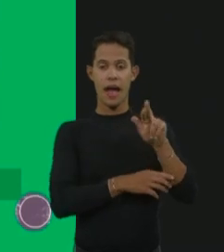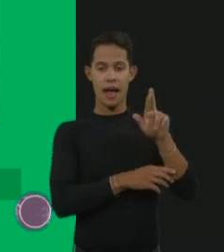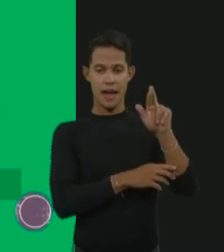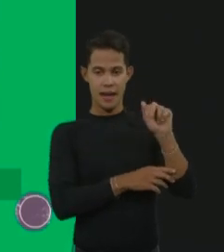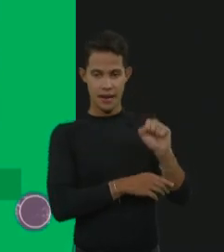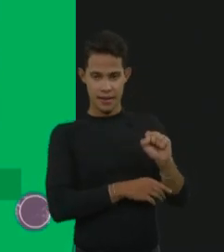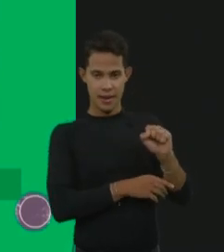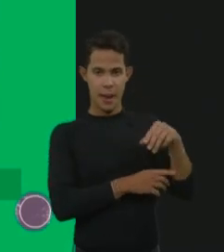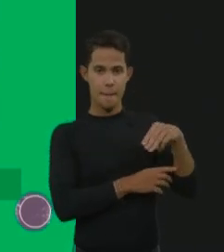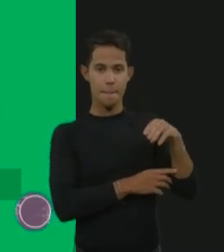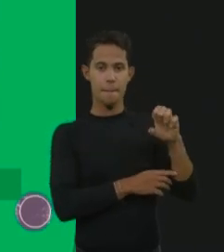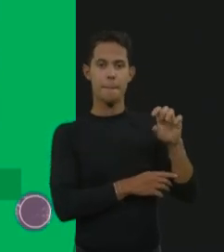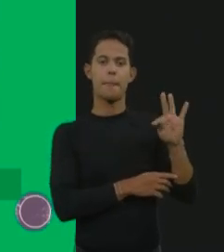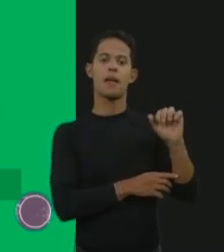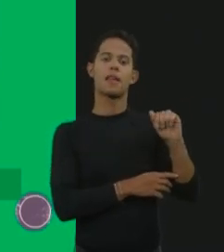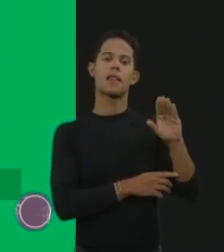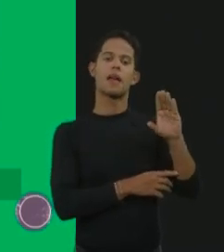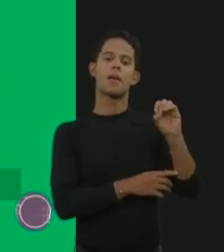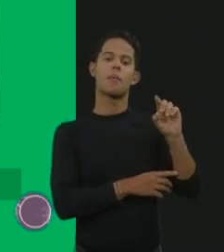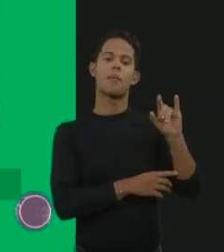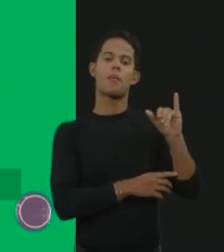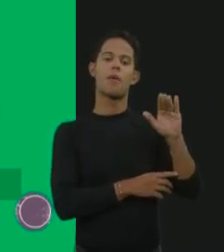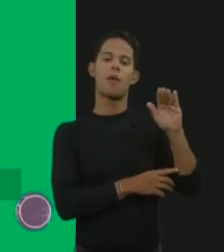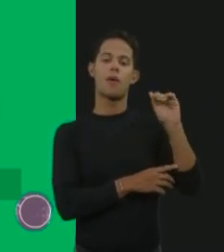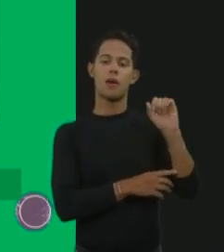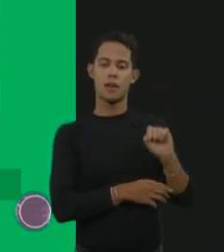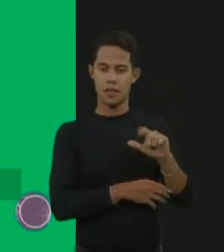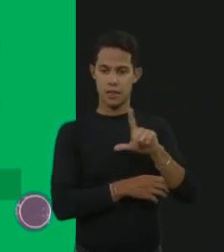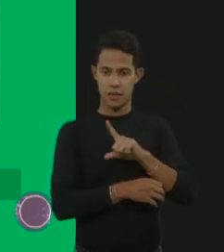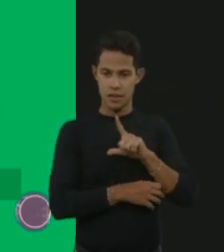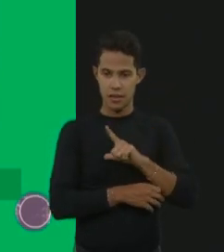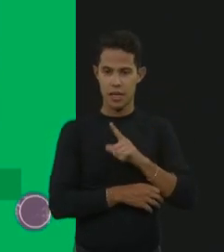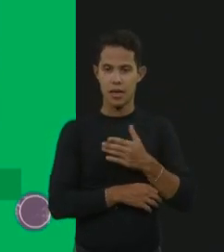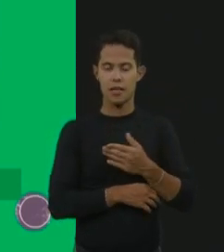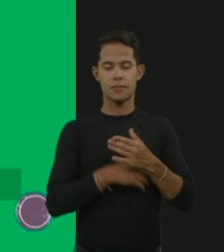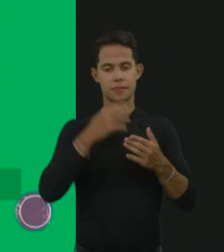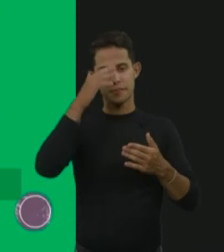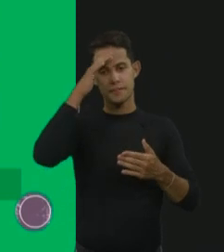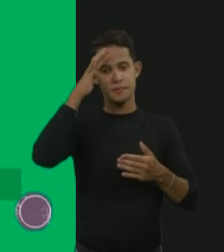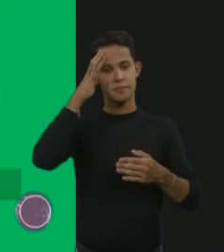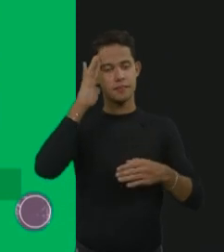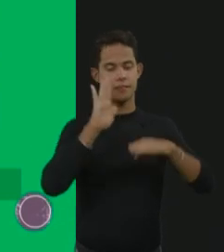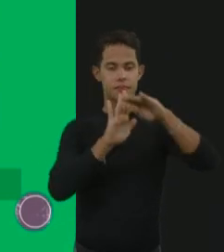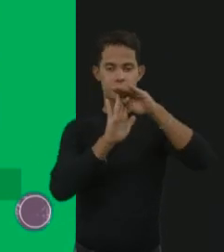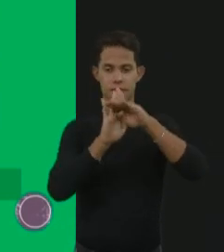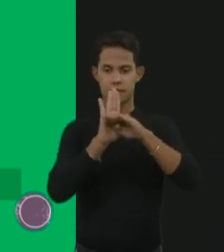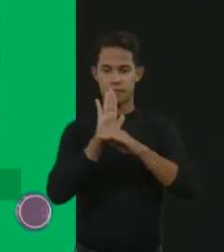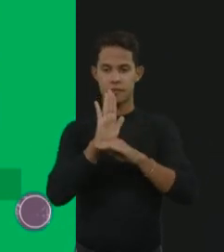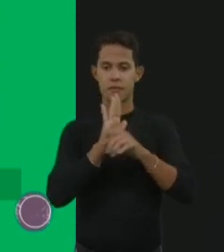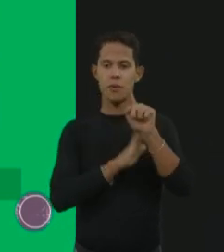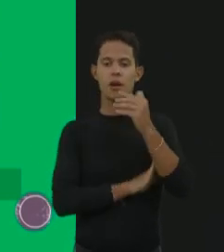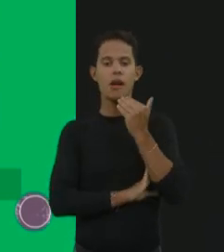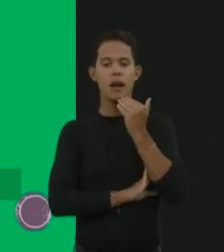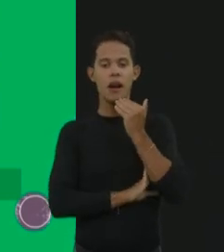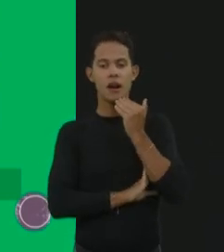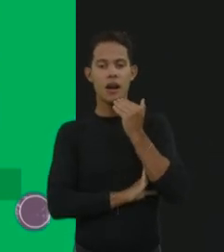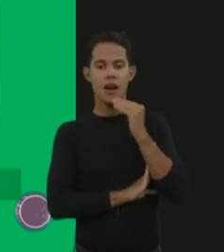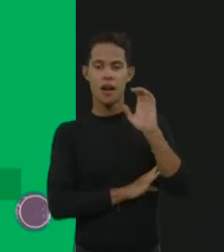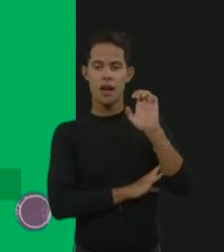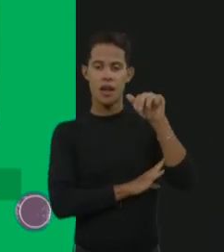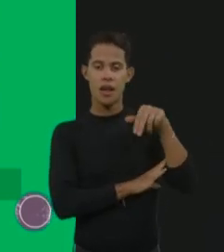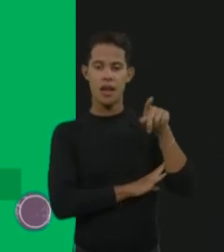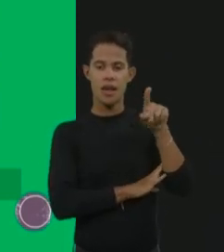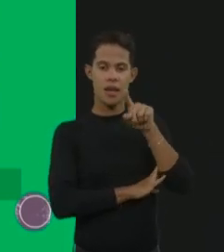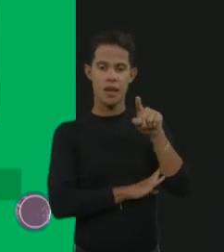mais nas MPSs, a gente tem uma rota metabólica aqui, onde a gente tem um defeito enzimático e que a